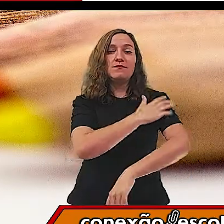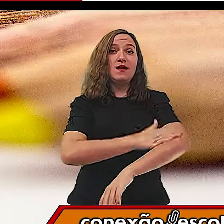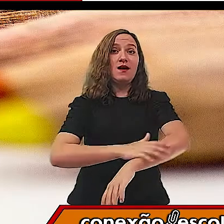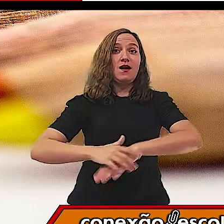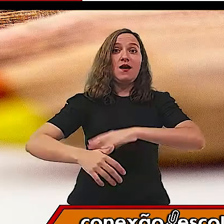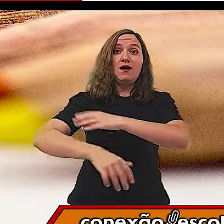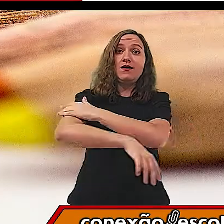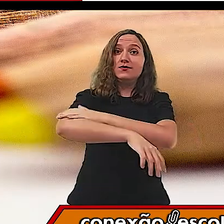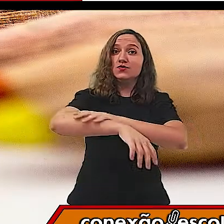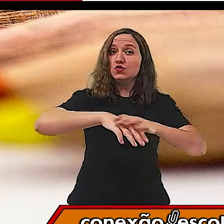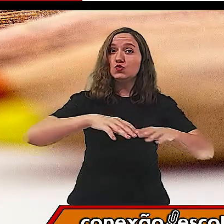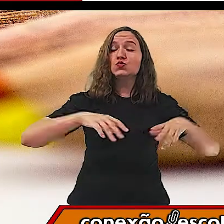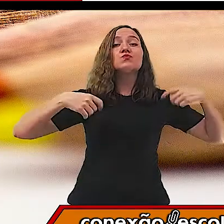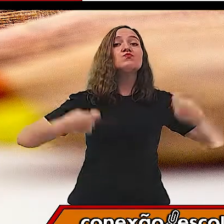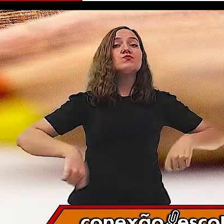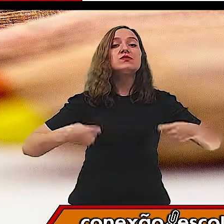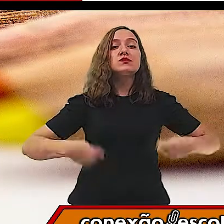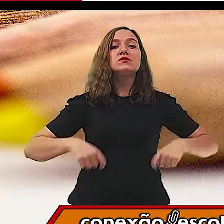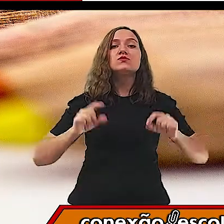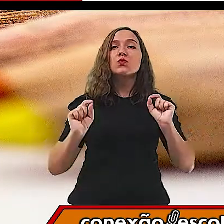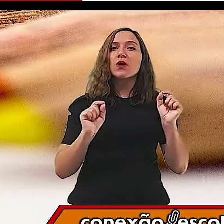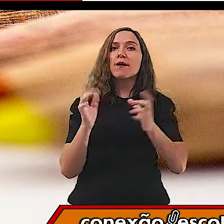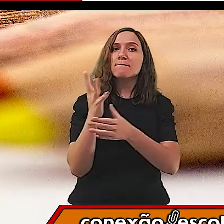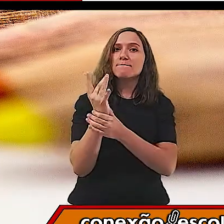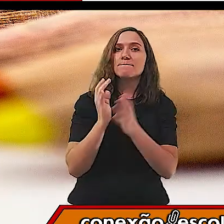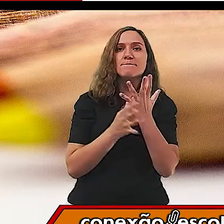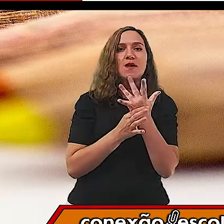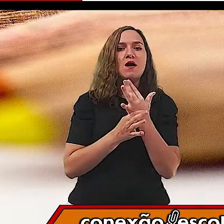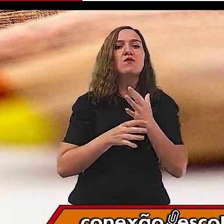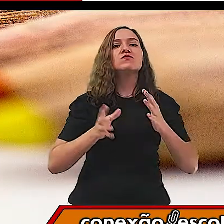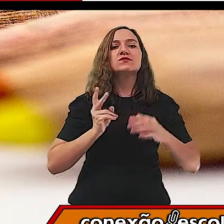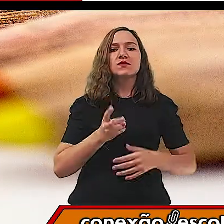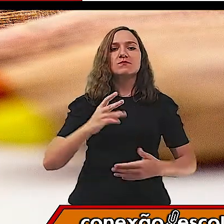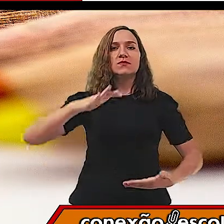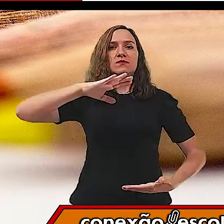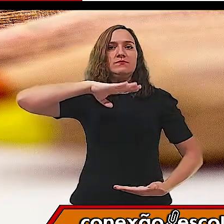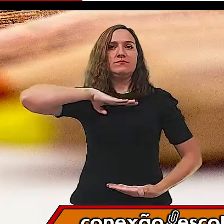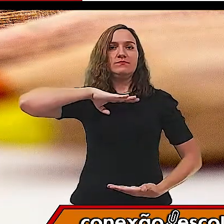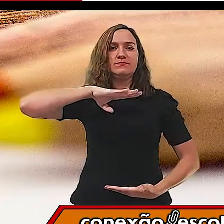que são os braços e as mãos, elas ficam entre.